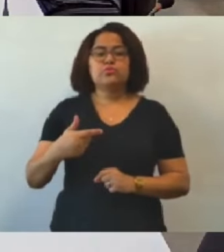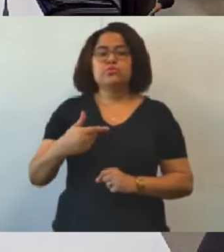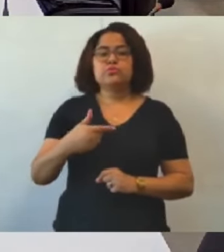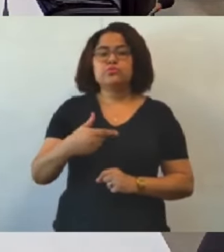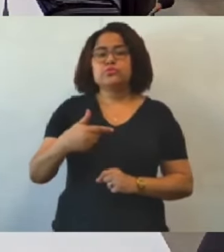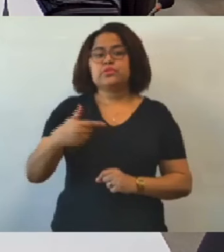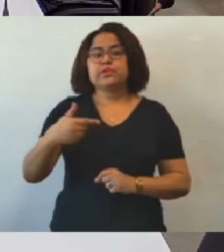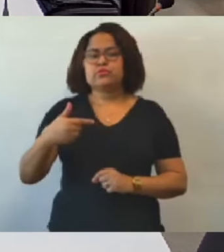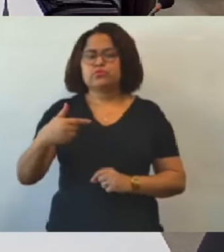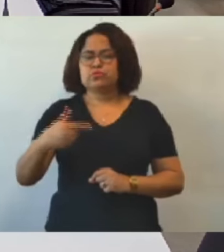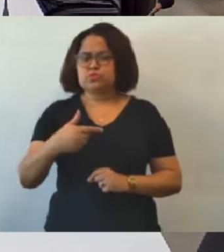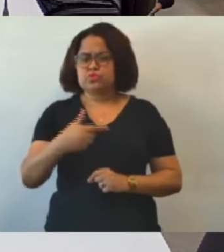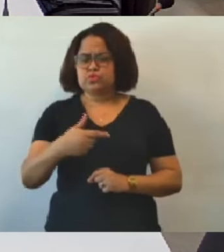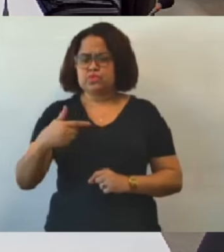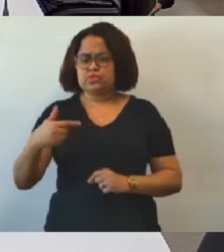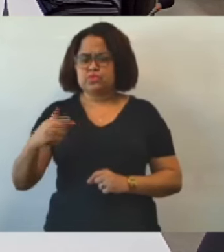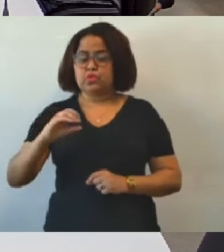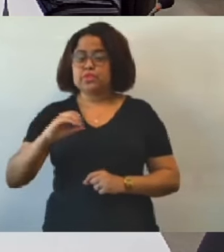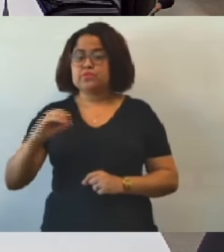barra 2024.